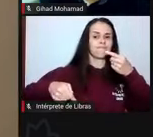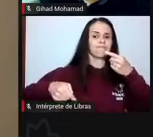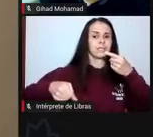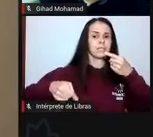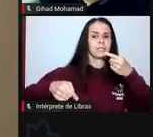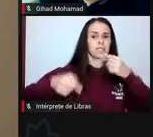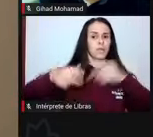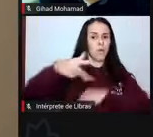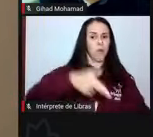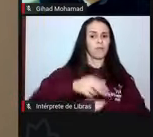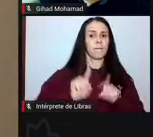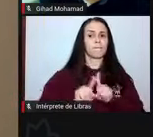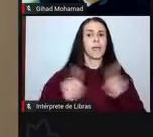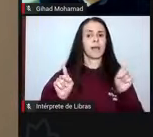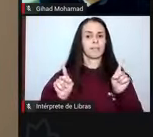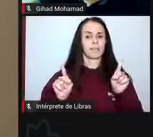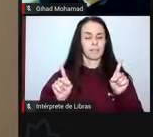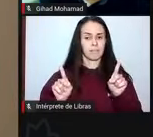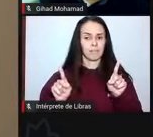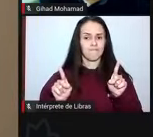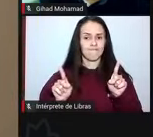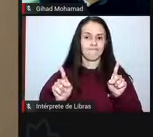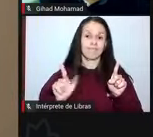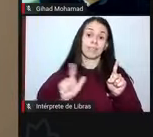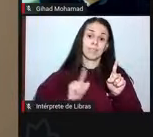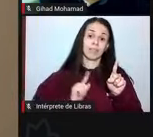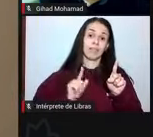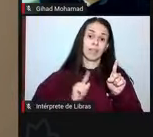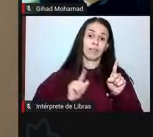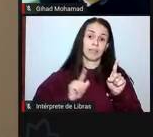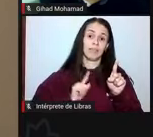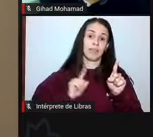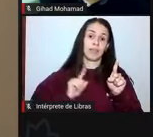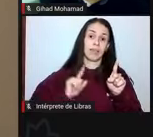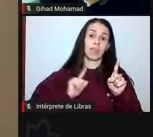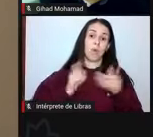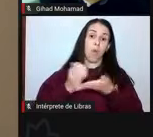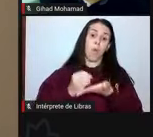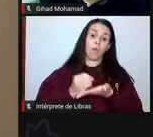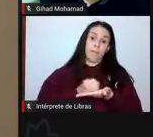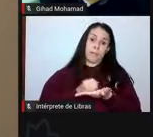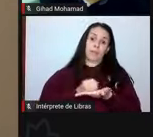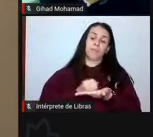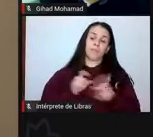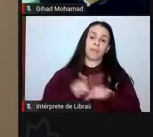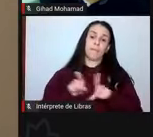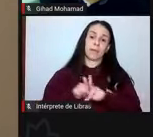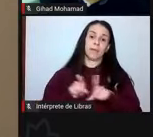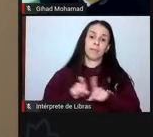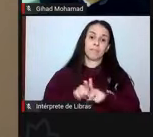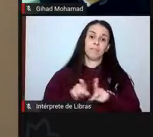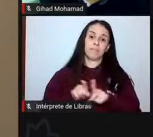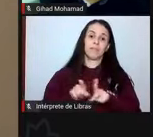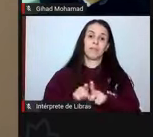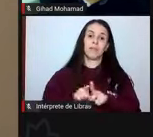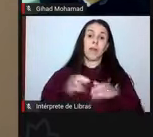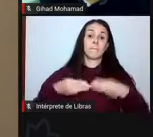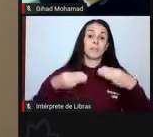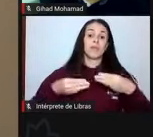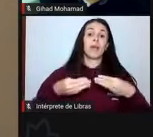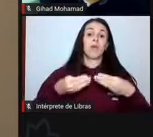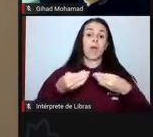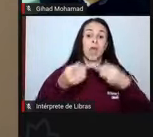mas recebe o orçamento praticamente no dia em que recebe o orçamento do Ministério da Economia praticamente